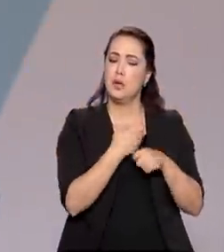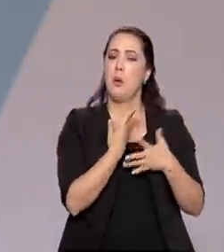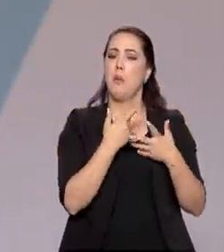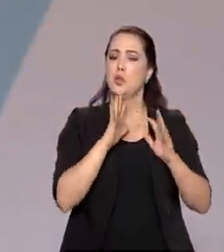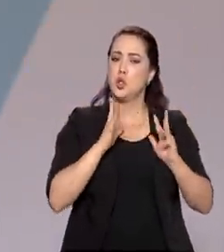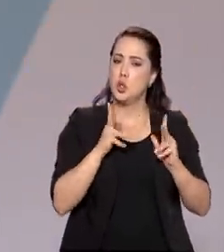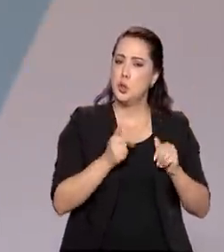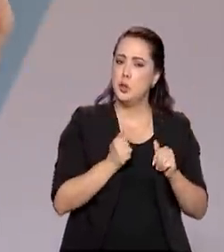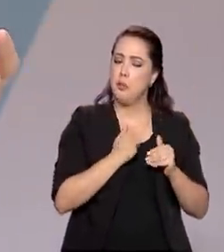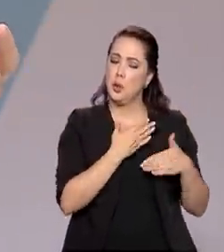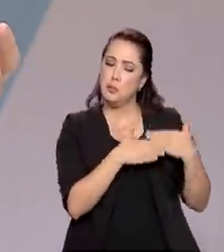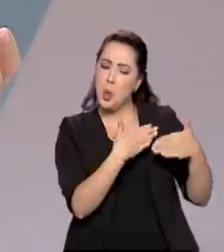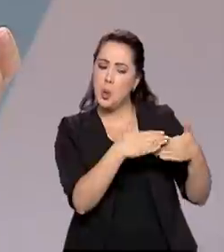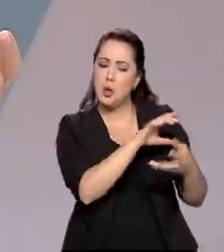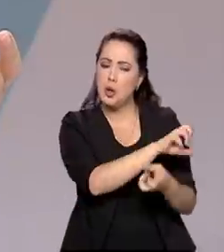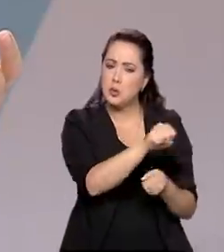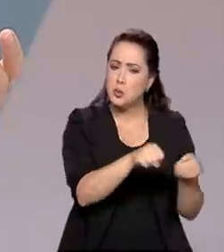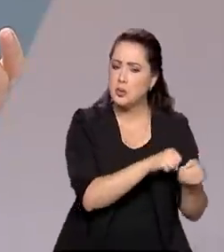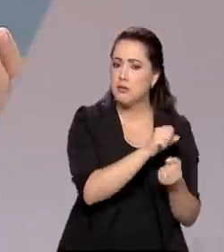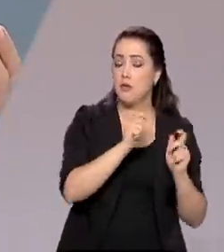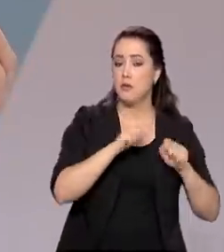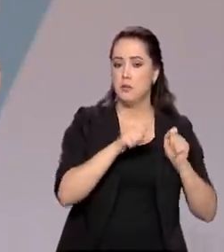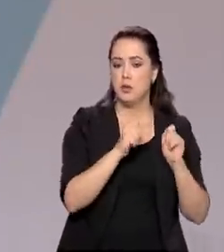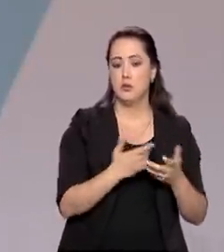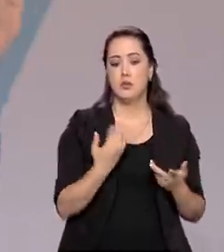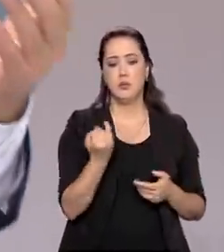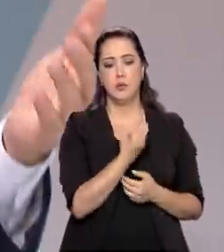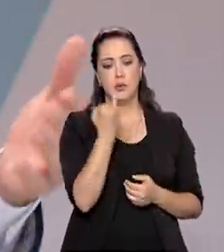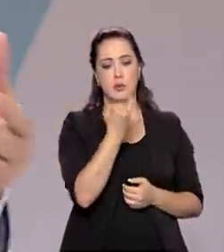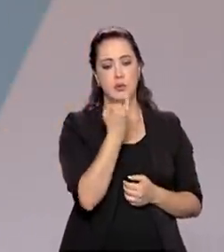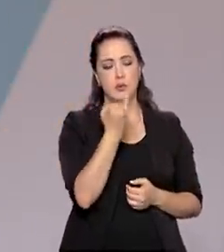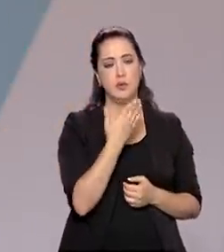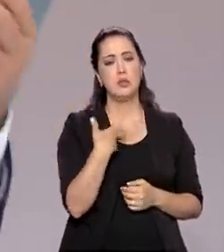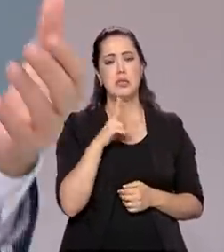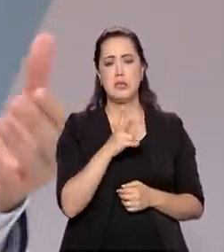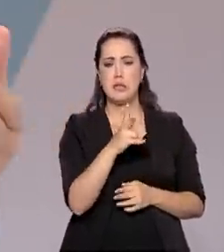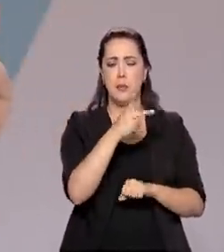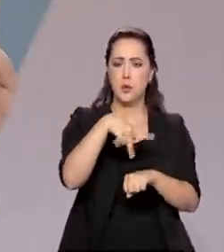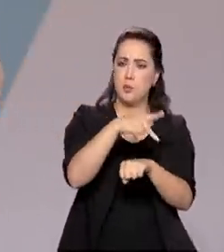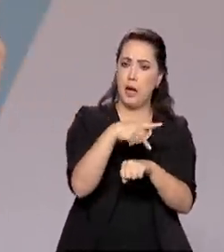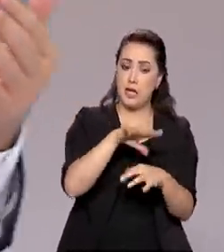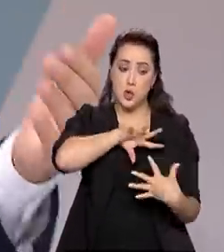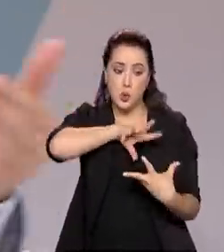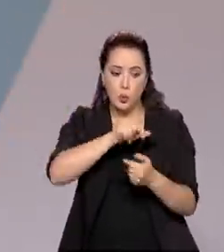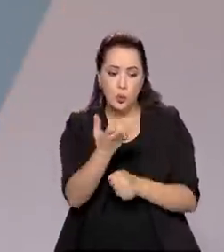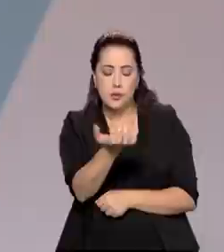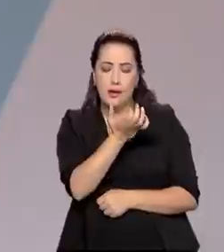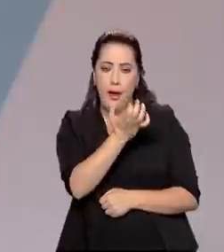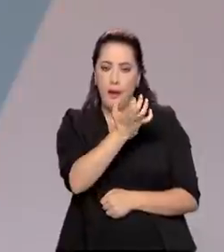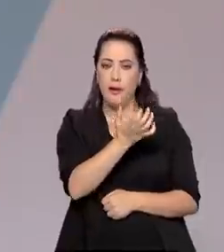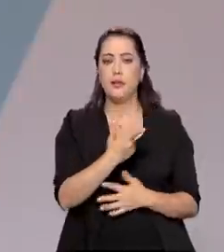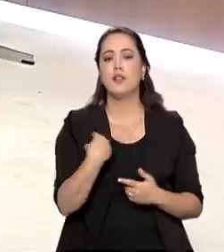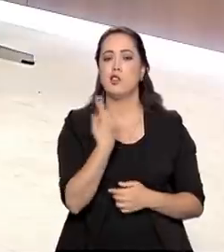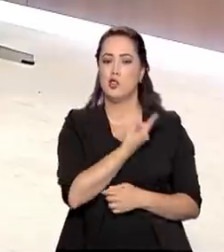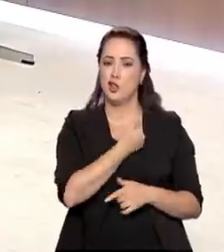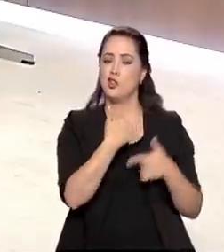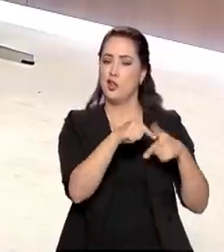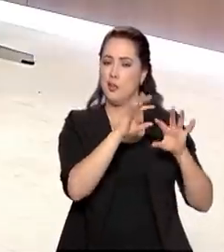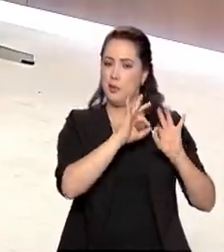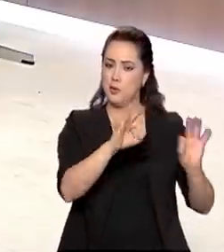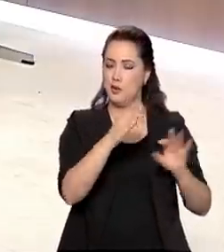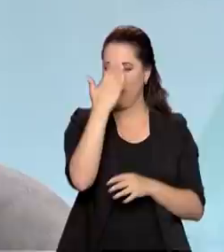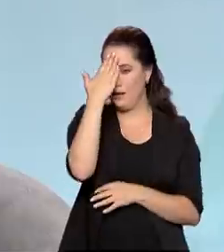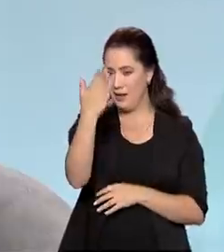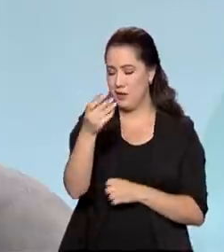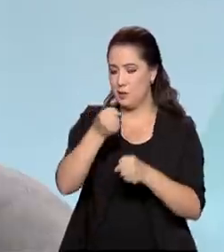sustentável, que é um pressuposto que está sendo cobrado no mundo todo. A gente já fez o dever de casa. Muito